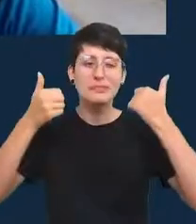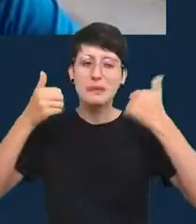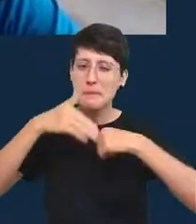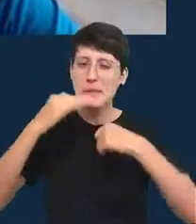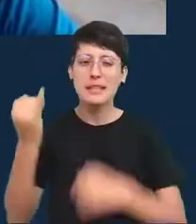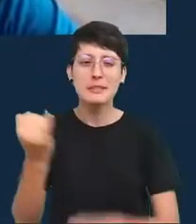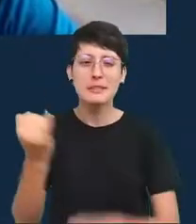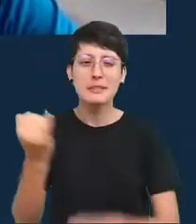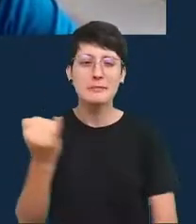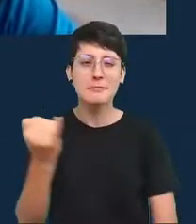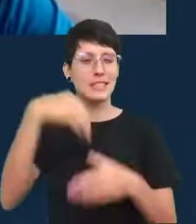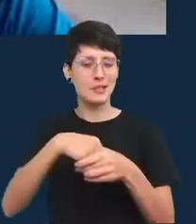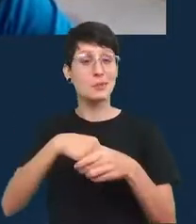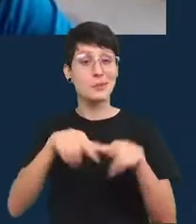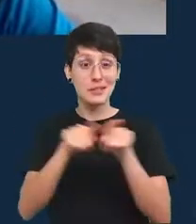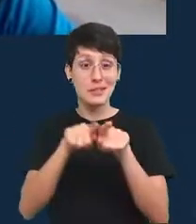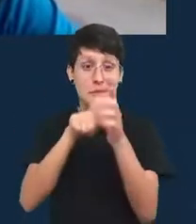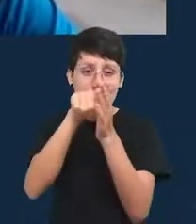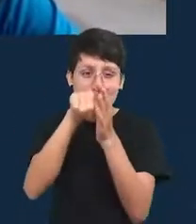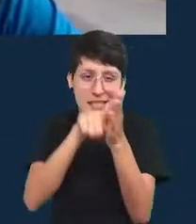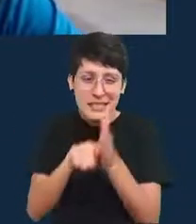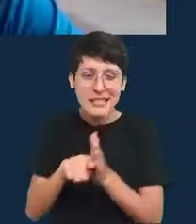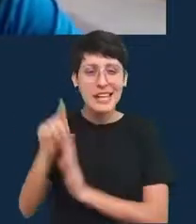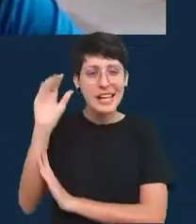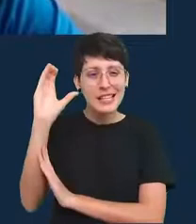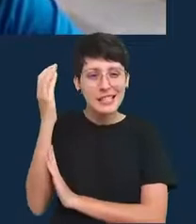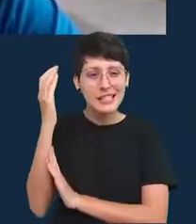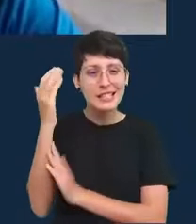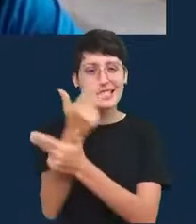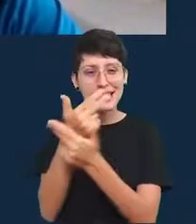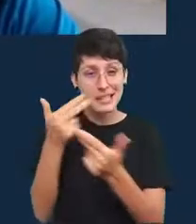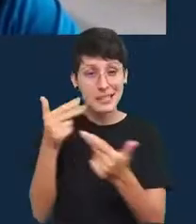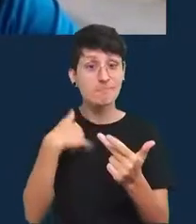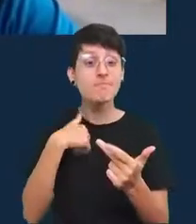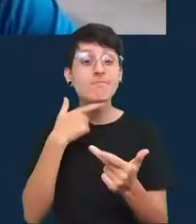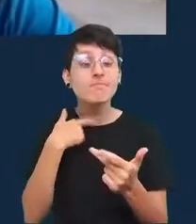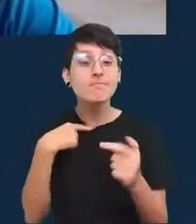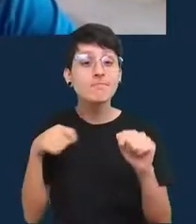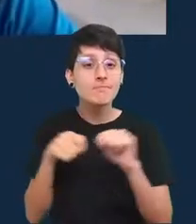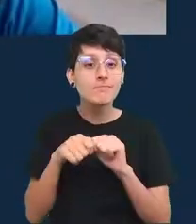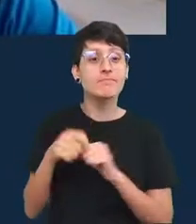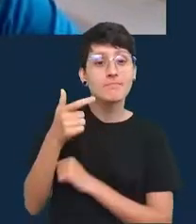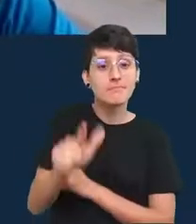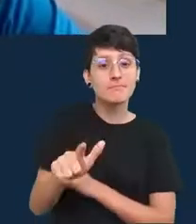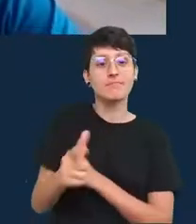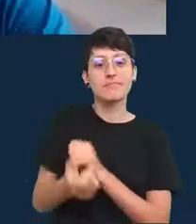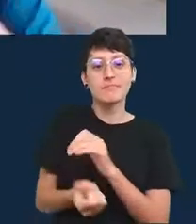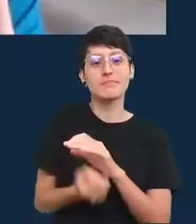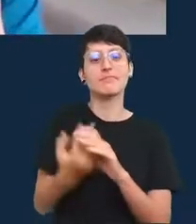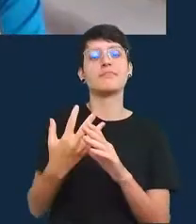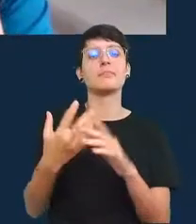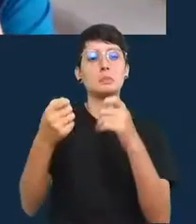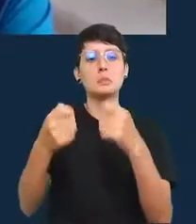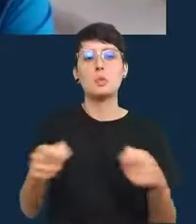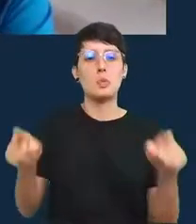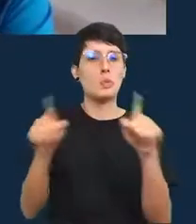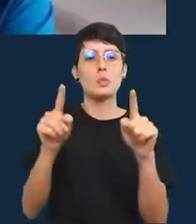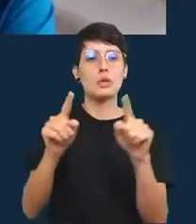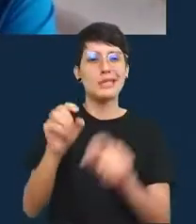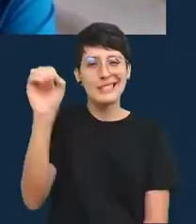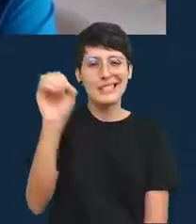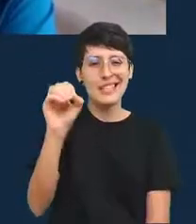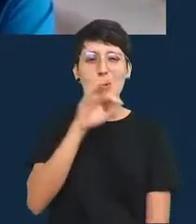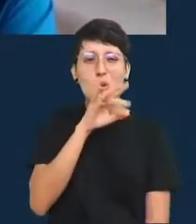futuro e também pesquisar a ciência é importante se você quiser fazer jornalismo de dados não precisa necessariamente ser estatística muito